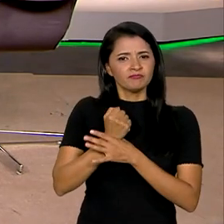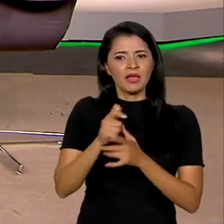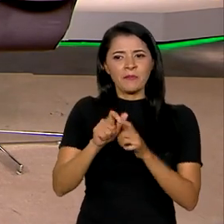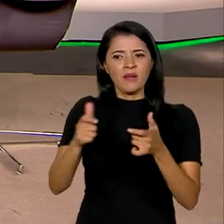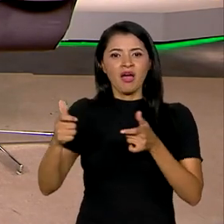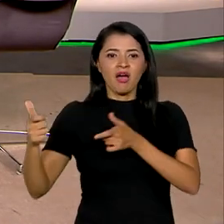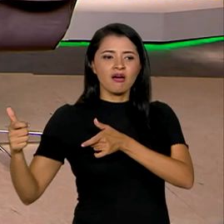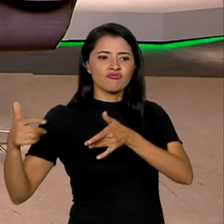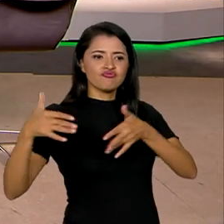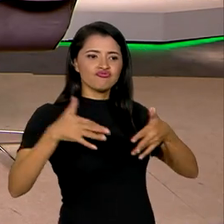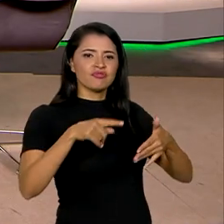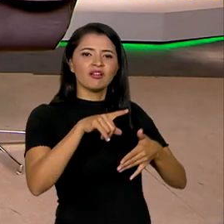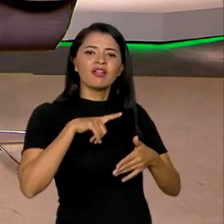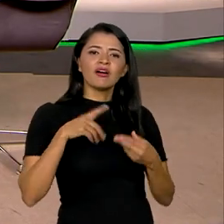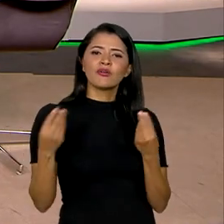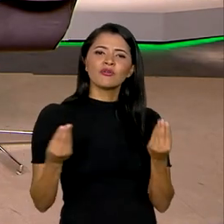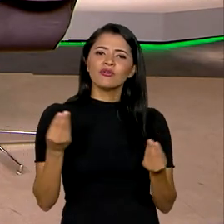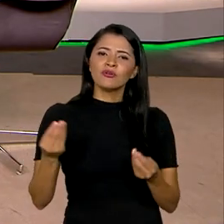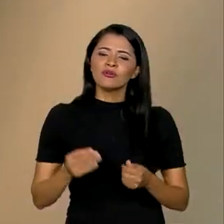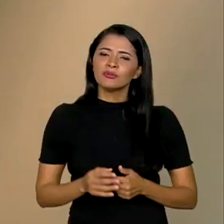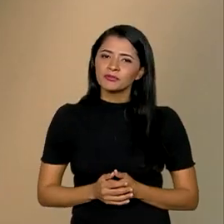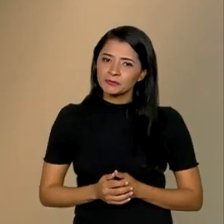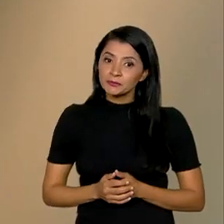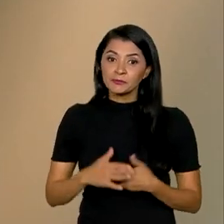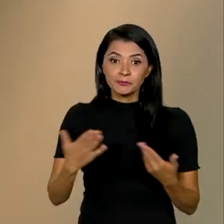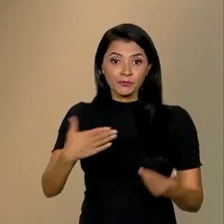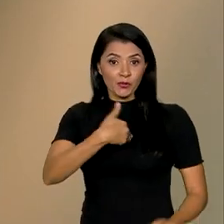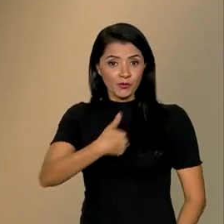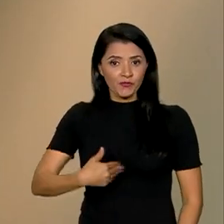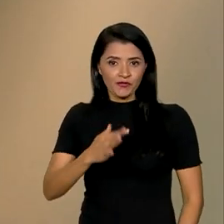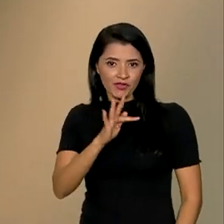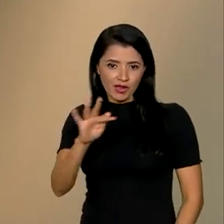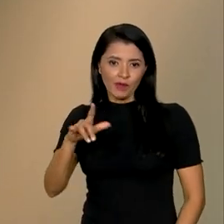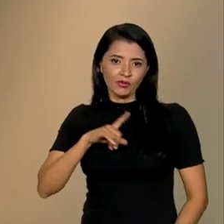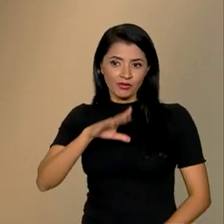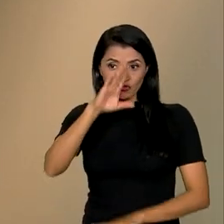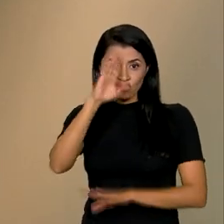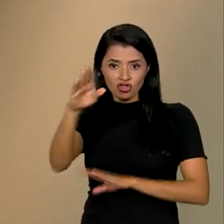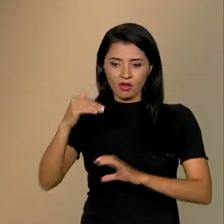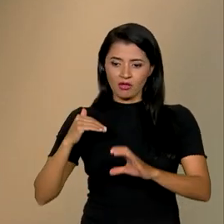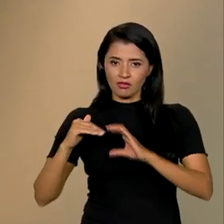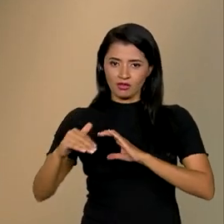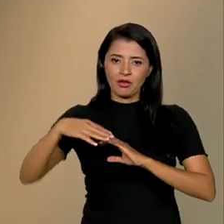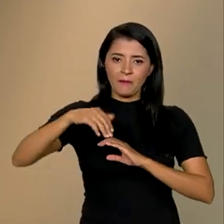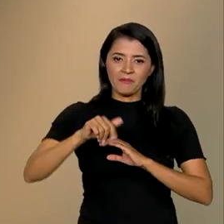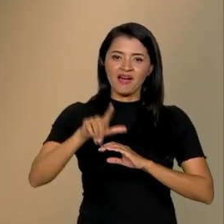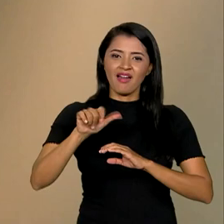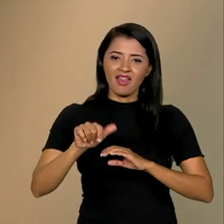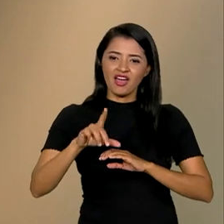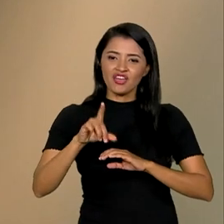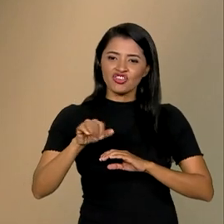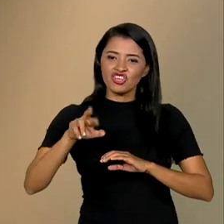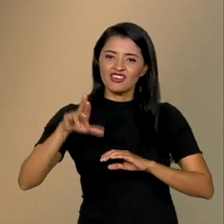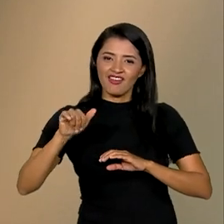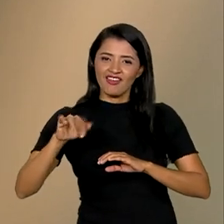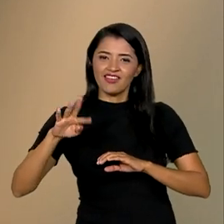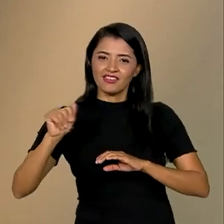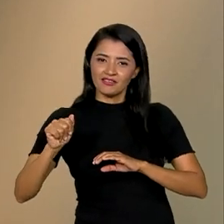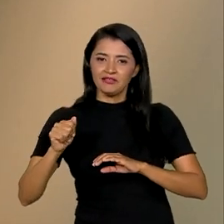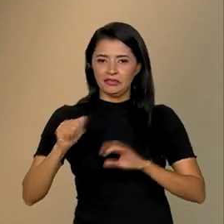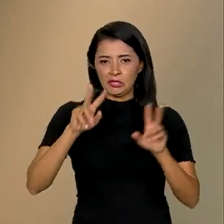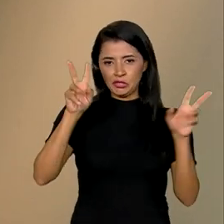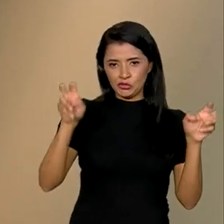maior participação na caravana federativa? Então, o governo federal tem a sua mala direta, a gente tem a nossa mala direta na Secretaria de Assuntos